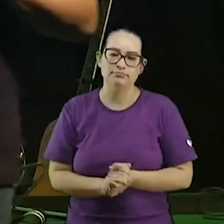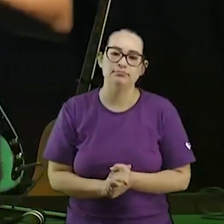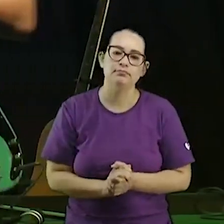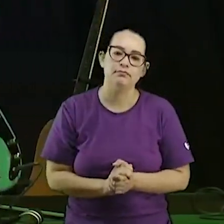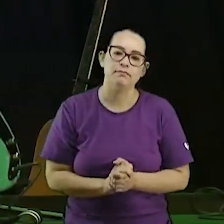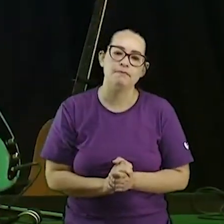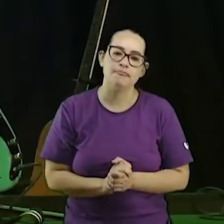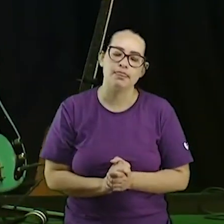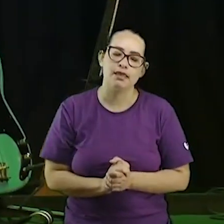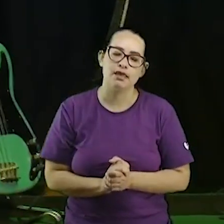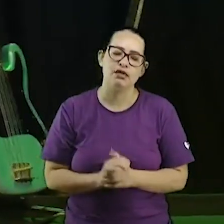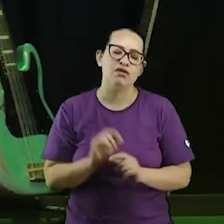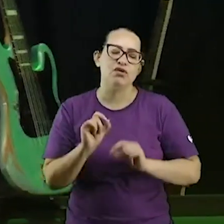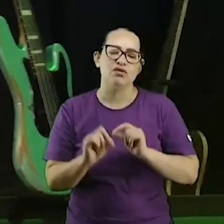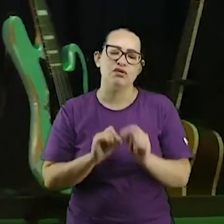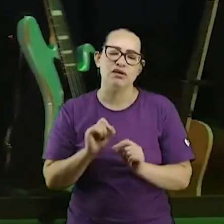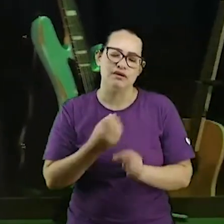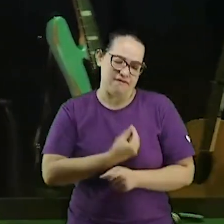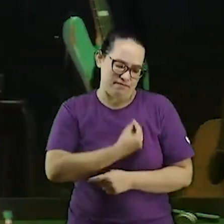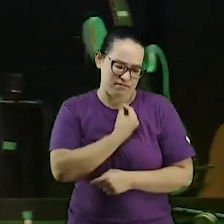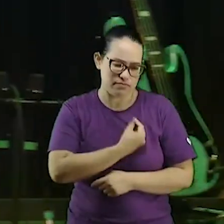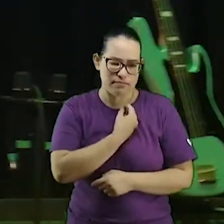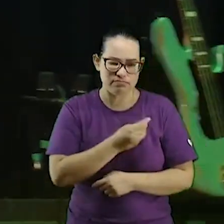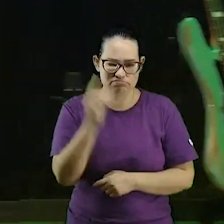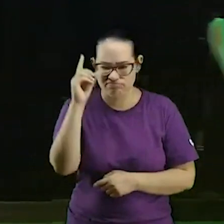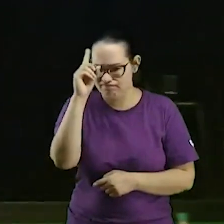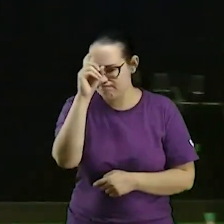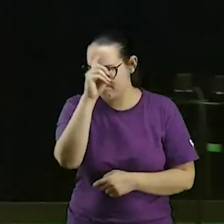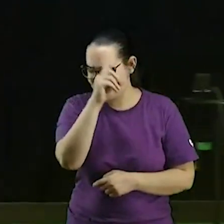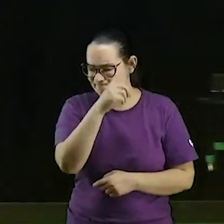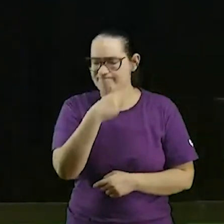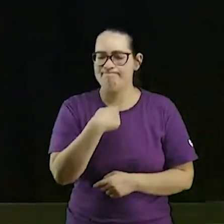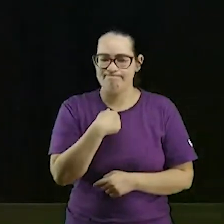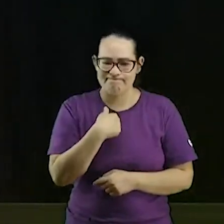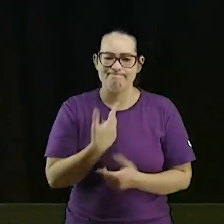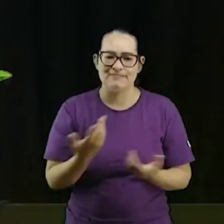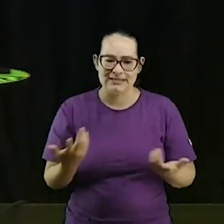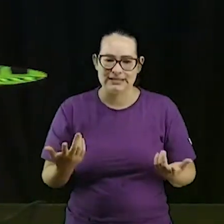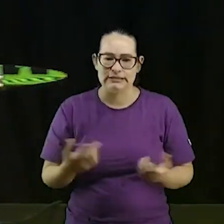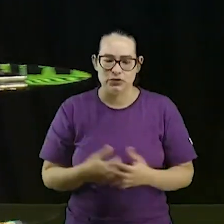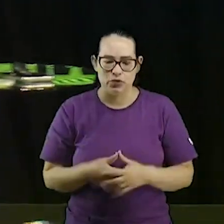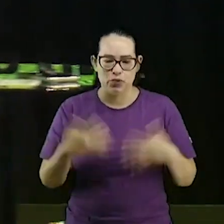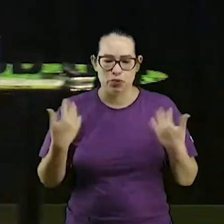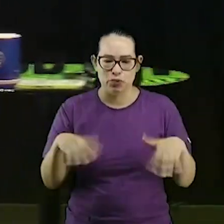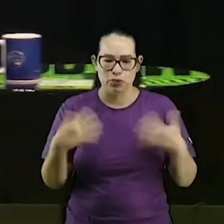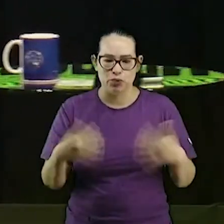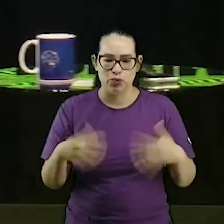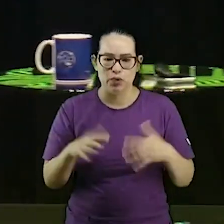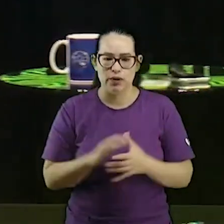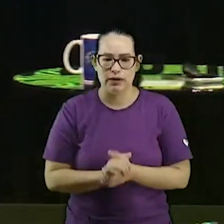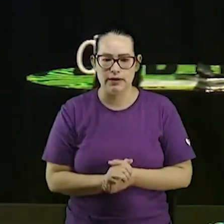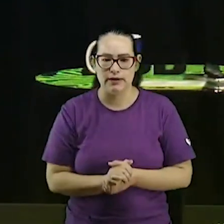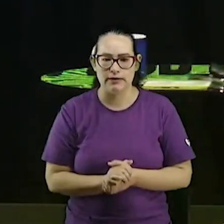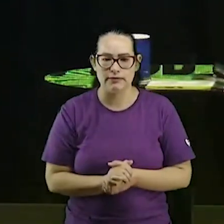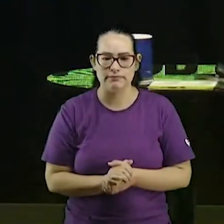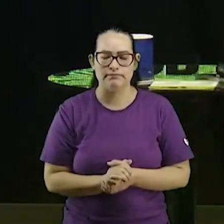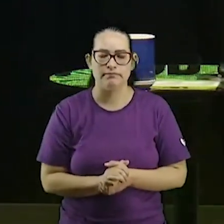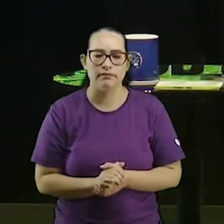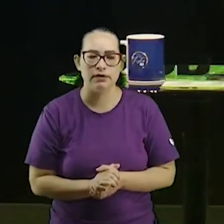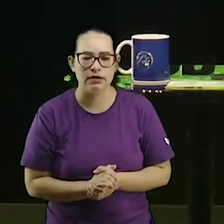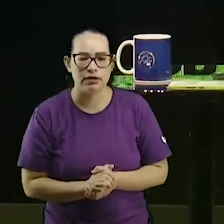o período mais difícil o maior deserto que eu atravessei na minha vida foi quando o Arthur teve câncer